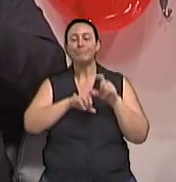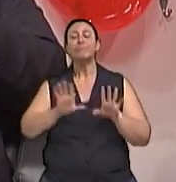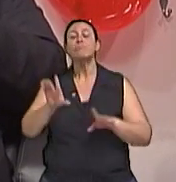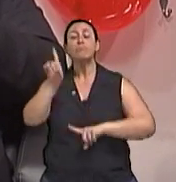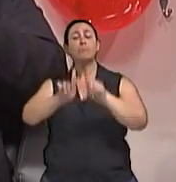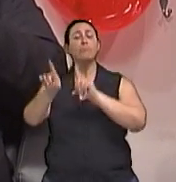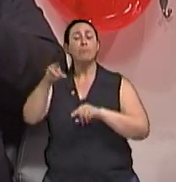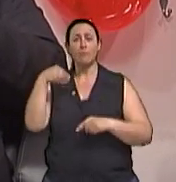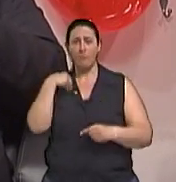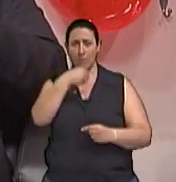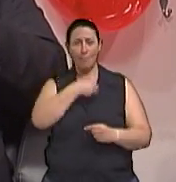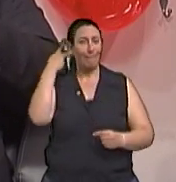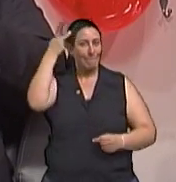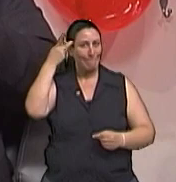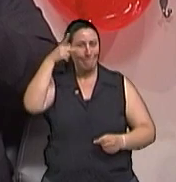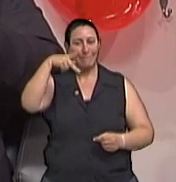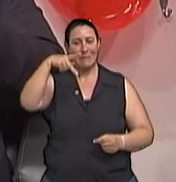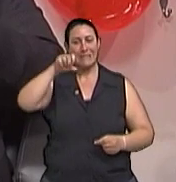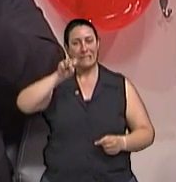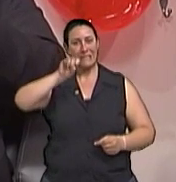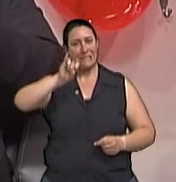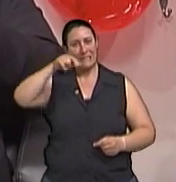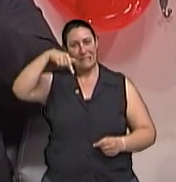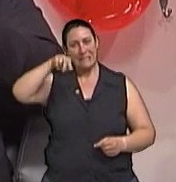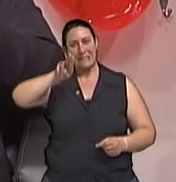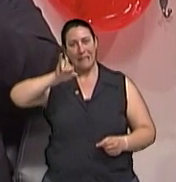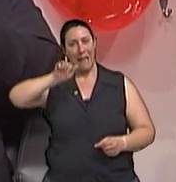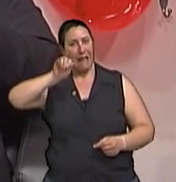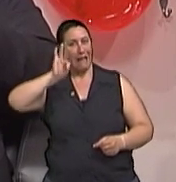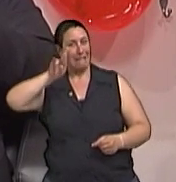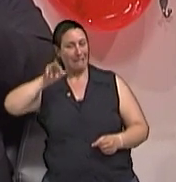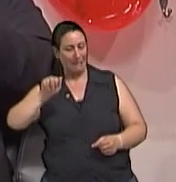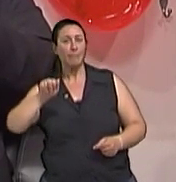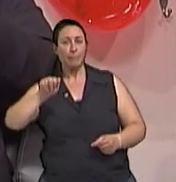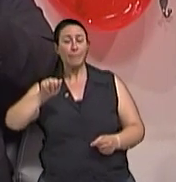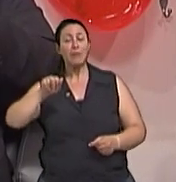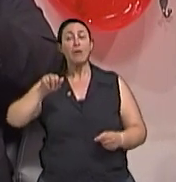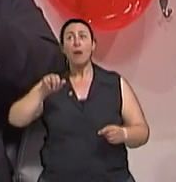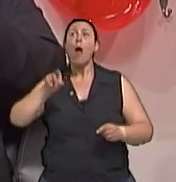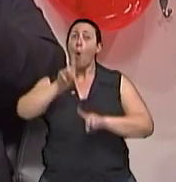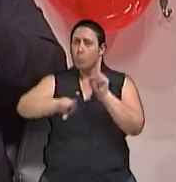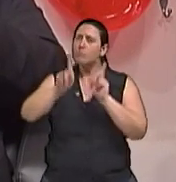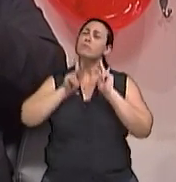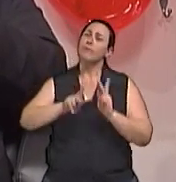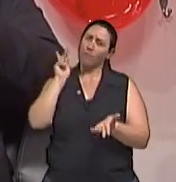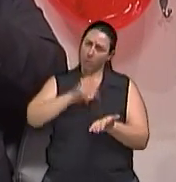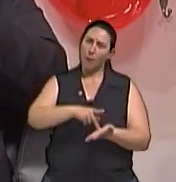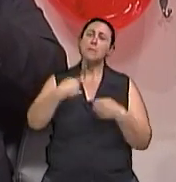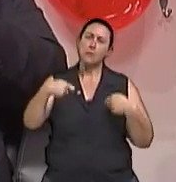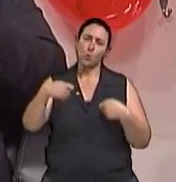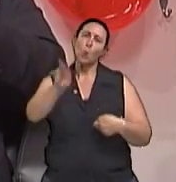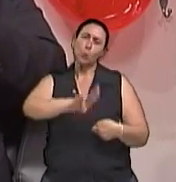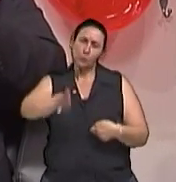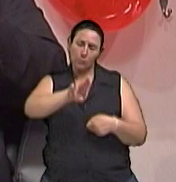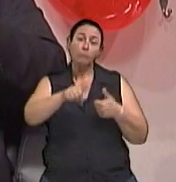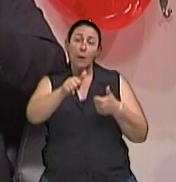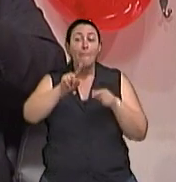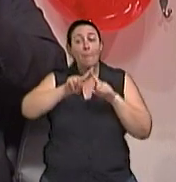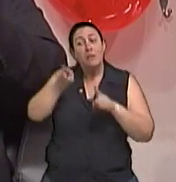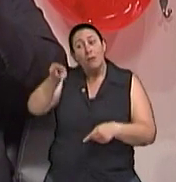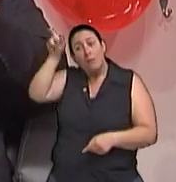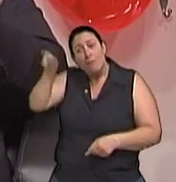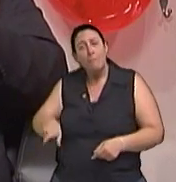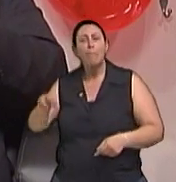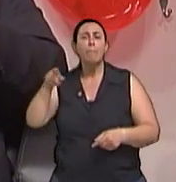por exemplo, né? Mesmo sem insônia, que as pessoas realmente precisam usá-los, né? Mas isso cabe ao médico, ao